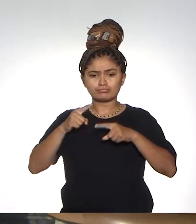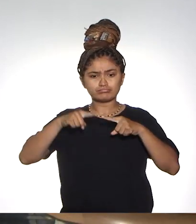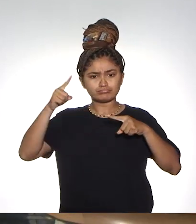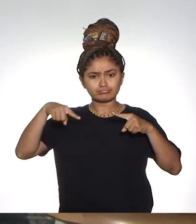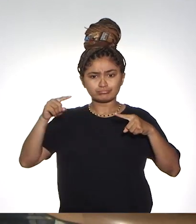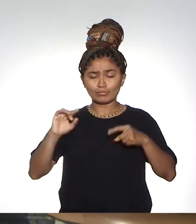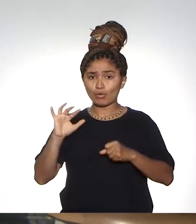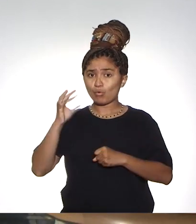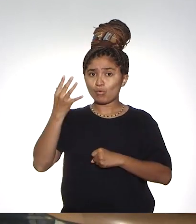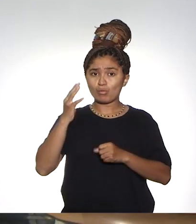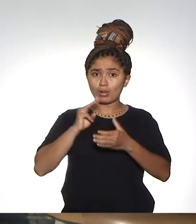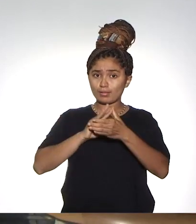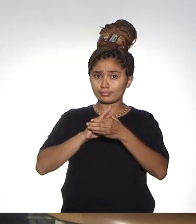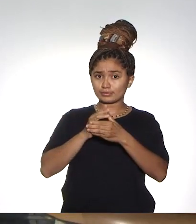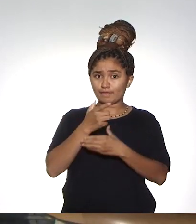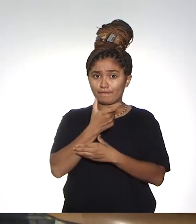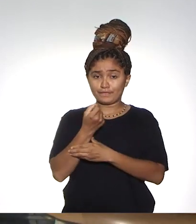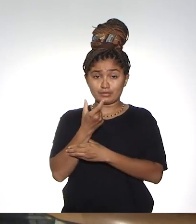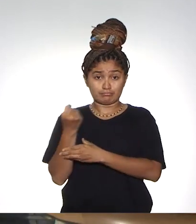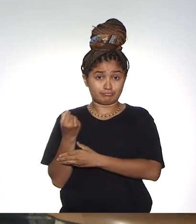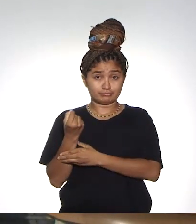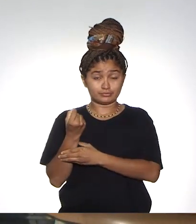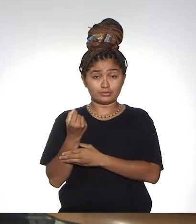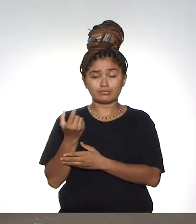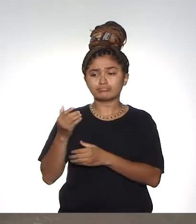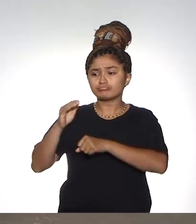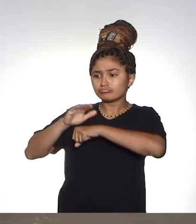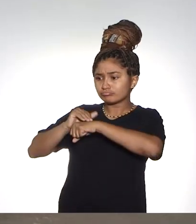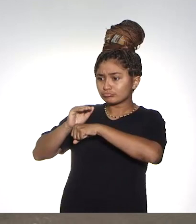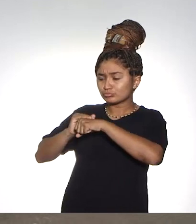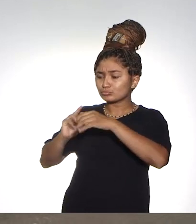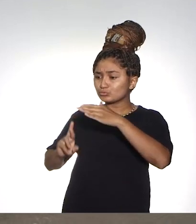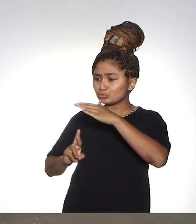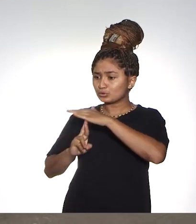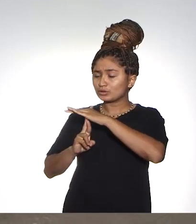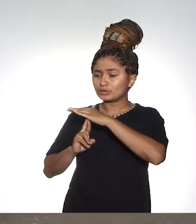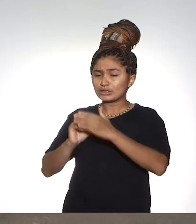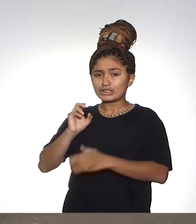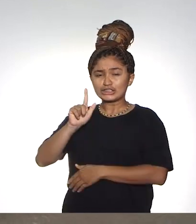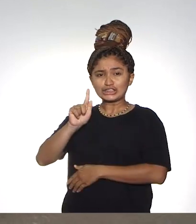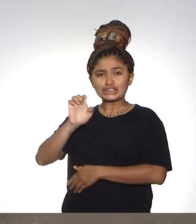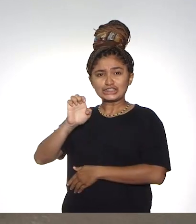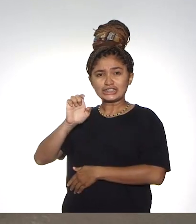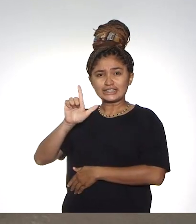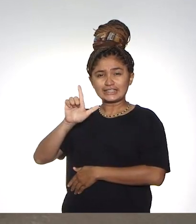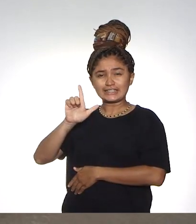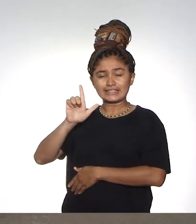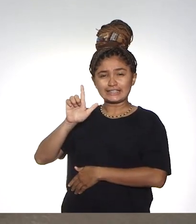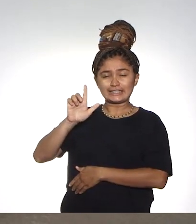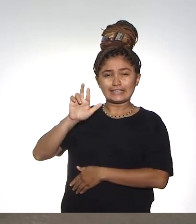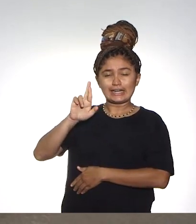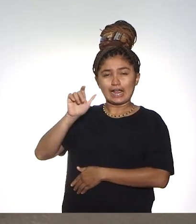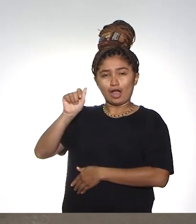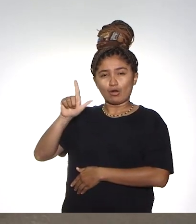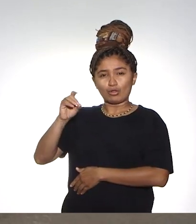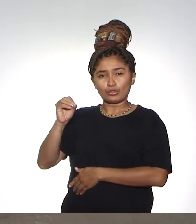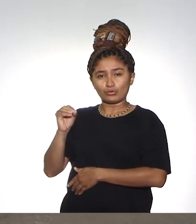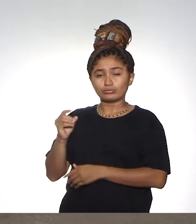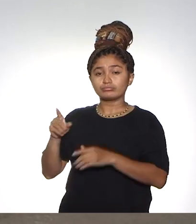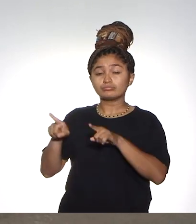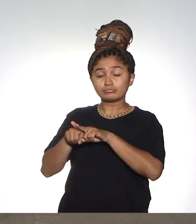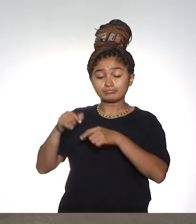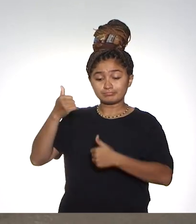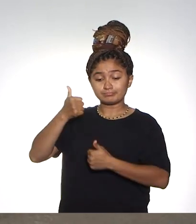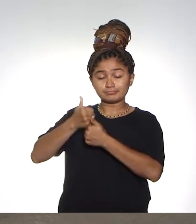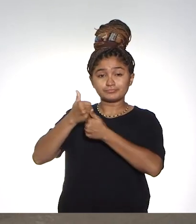fazer um balanço das ações da UFRR em 2020. Convidamos o reitor da UFRR, professor Geraldo Ticianelli, e o vice